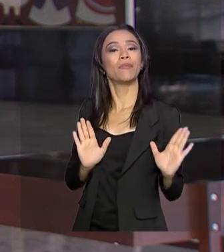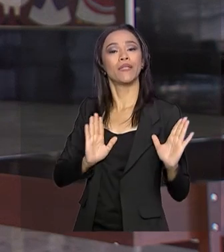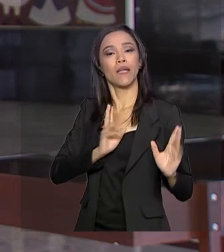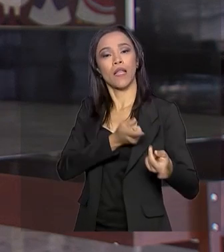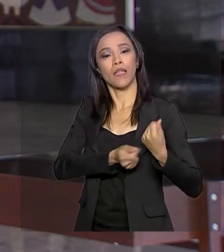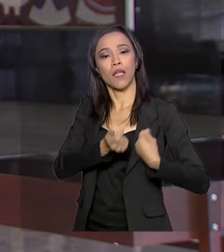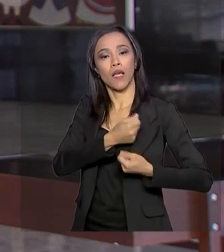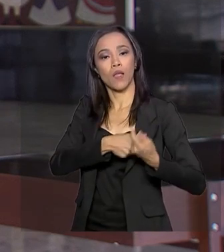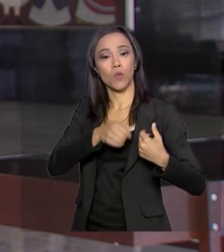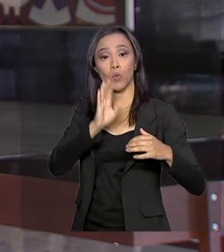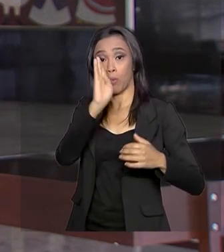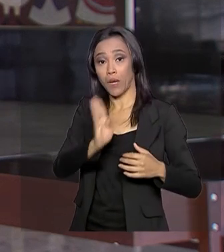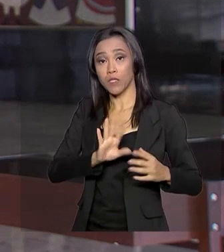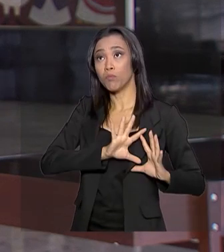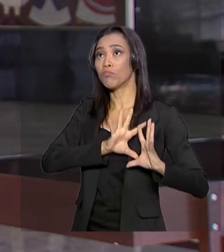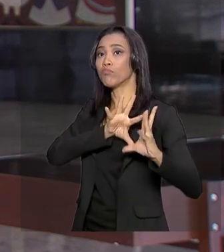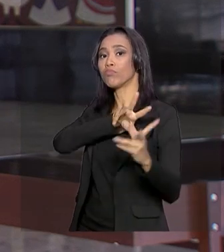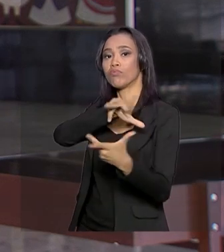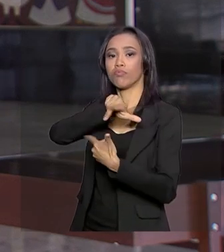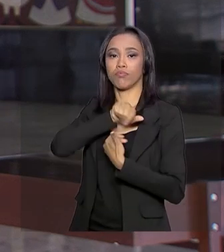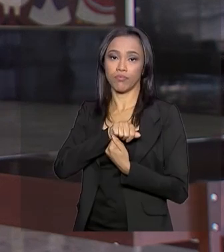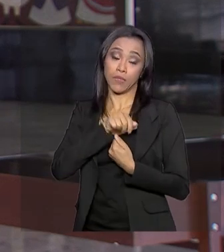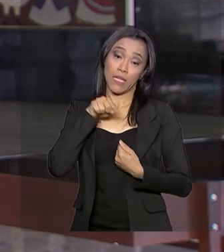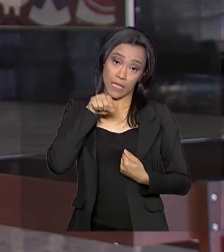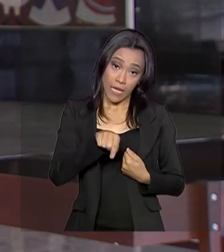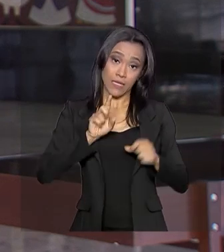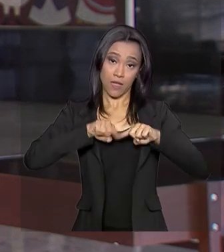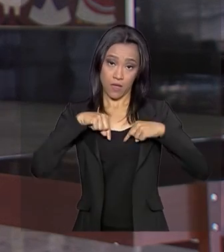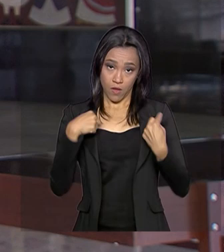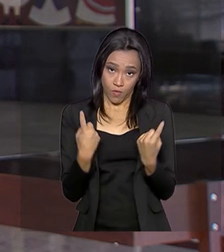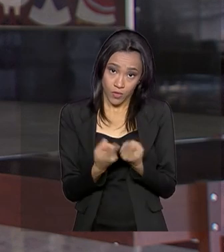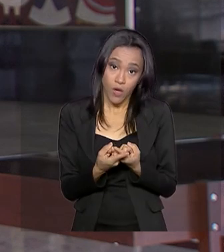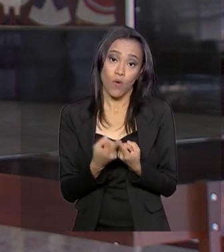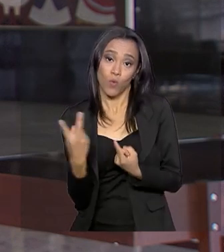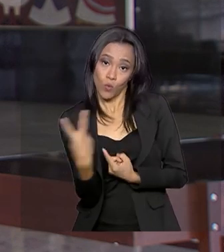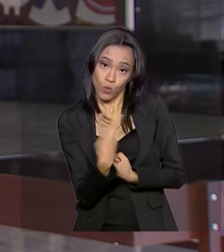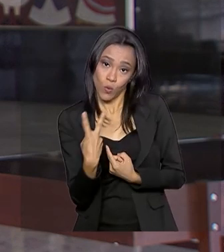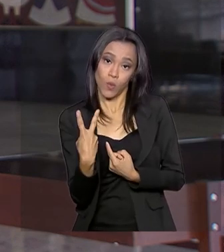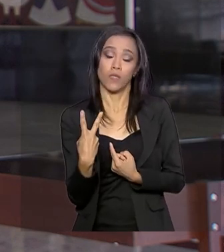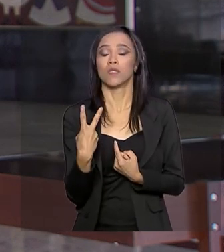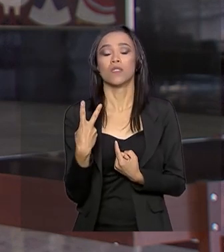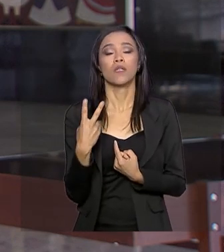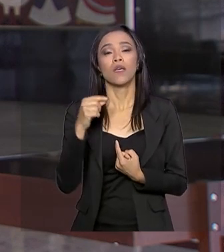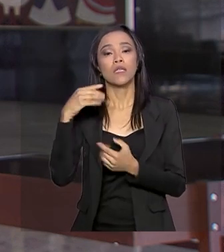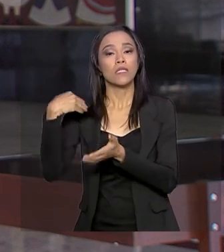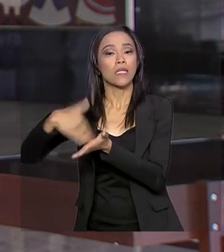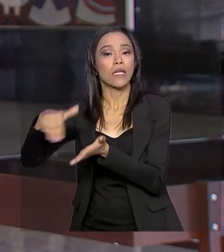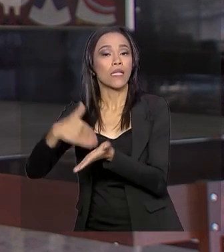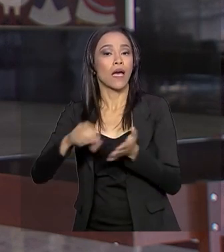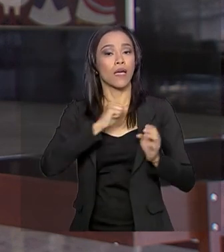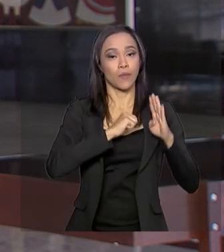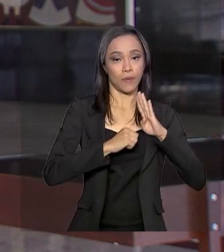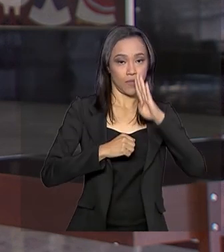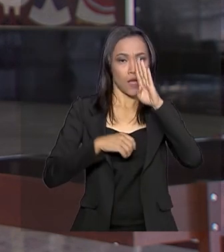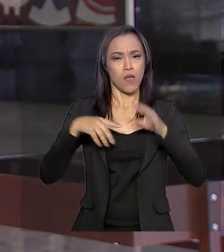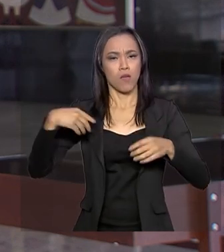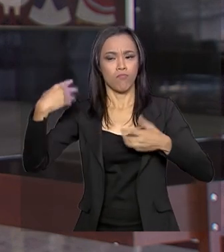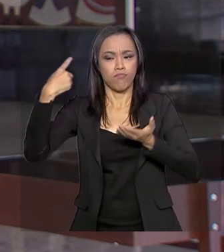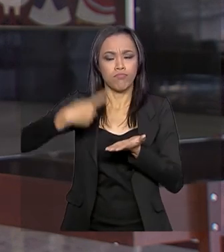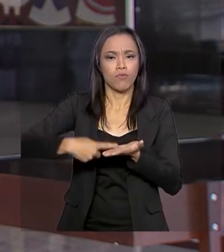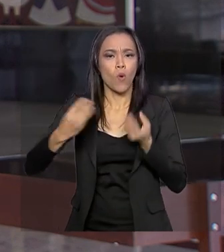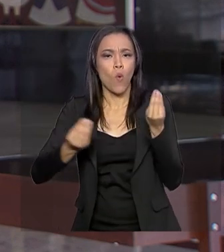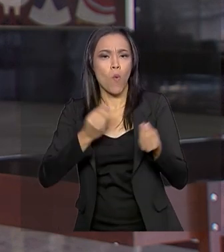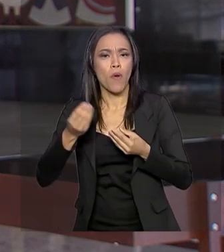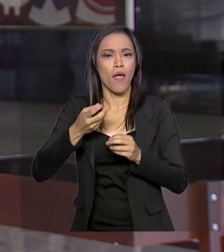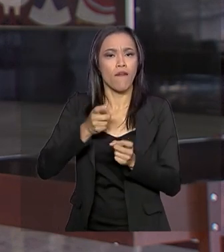E na reunião entre o ministro Paulo Guedes e o secretário norte-americano, eles discutiram inclusive o mercado da cana-de